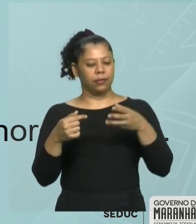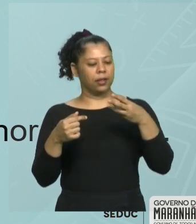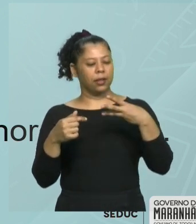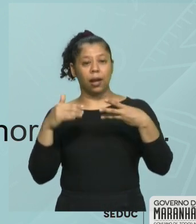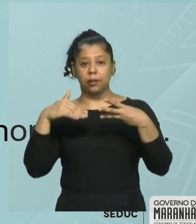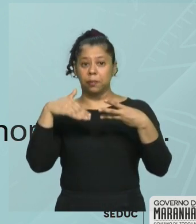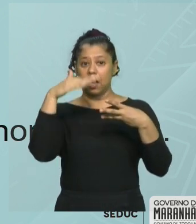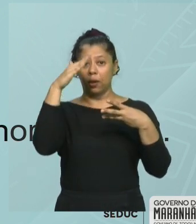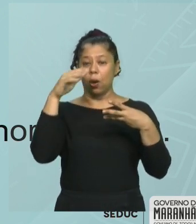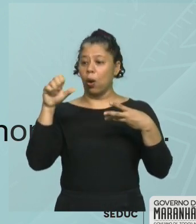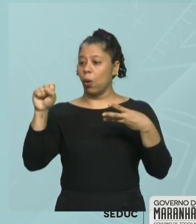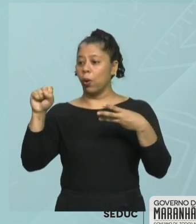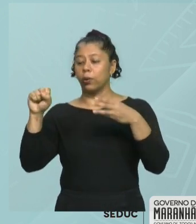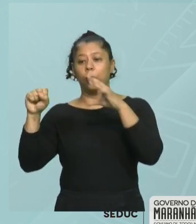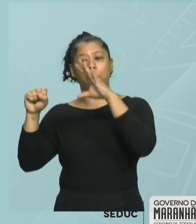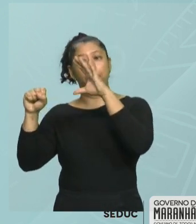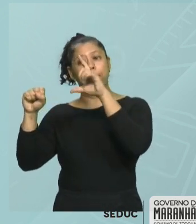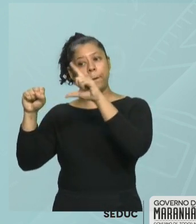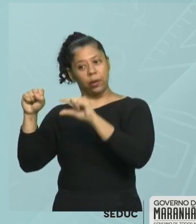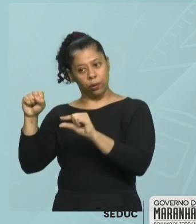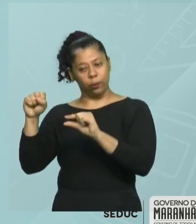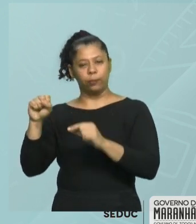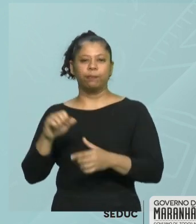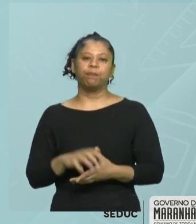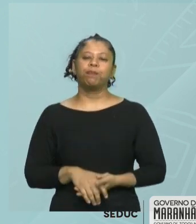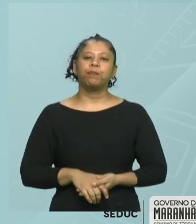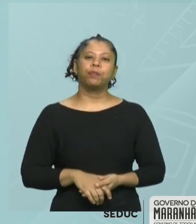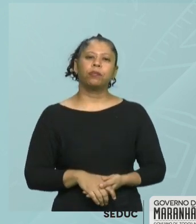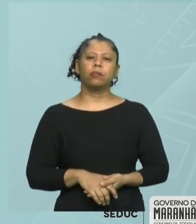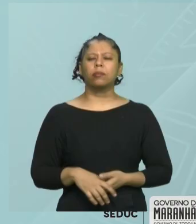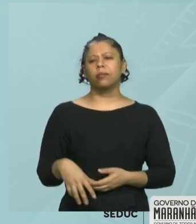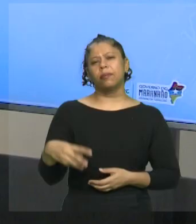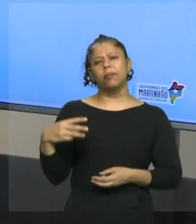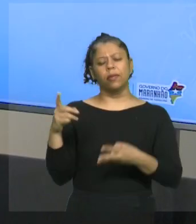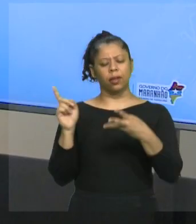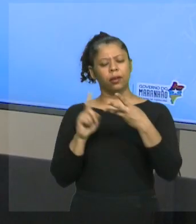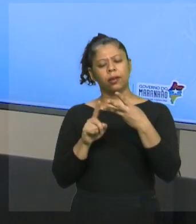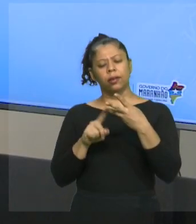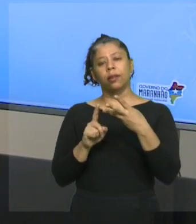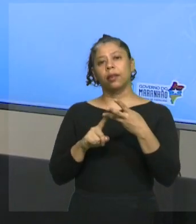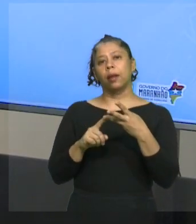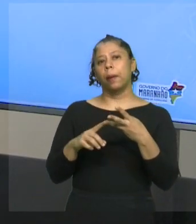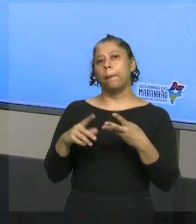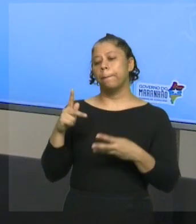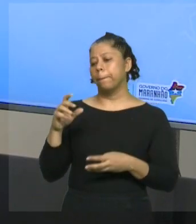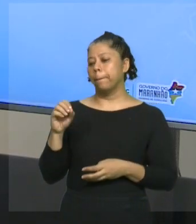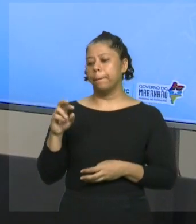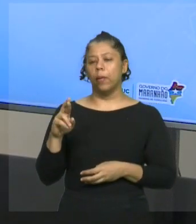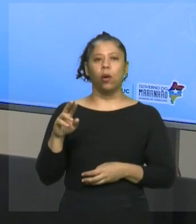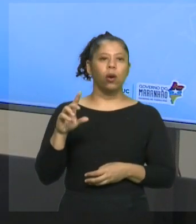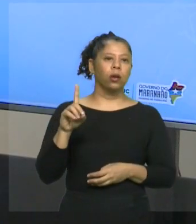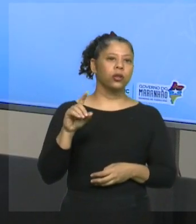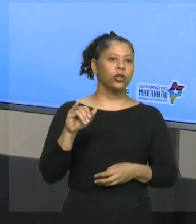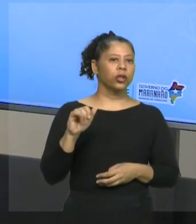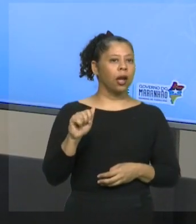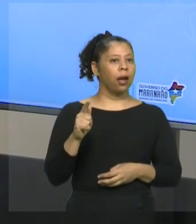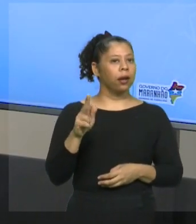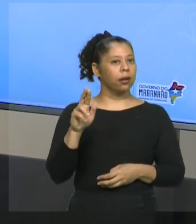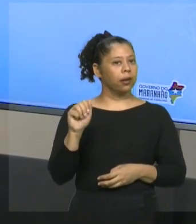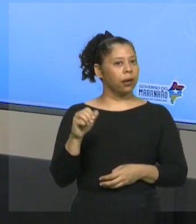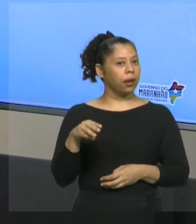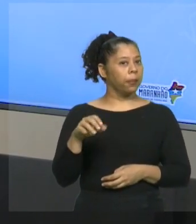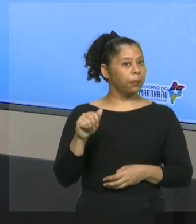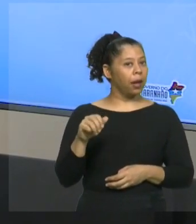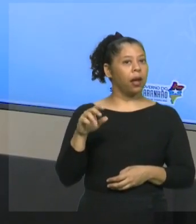menores que 8. Da terceira forma, é por diagrama de Venn, ou também, como muitas pessoas